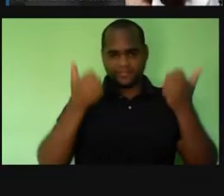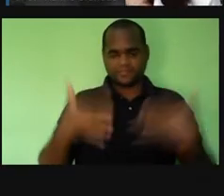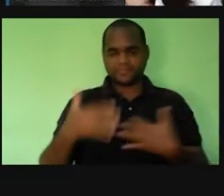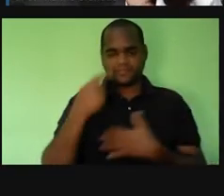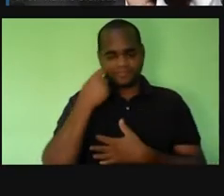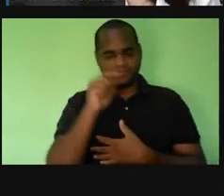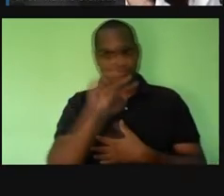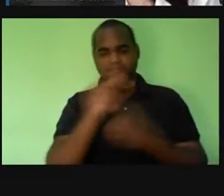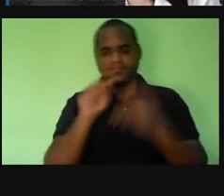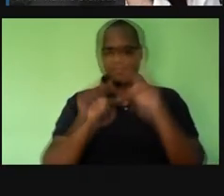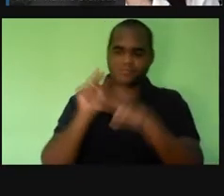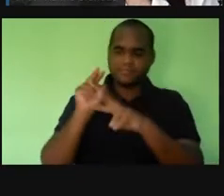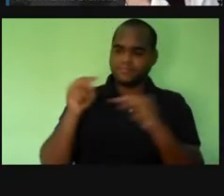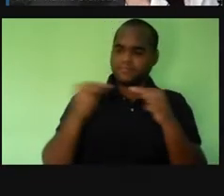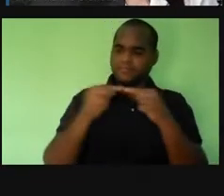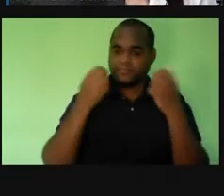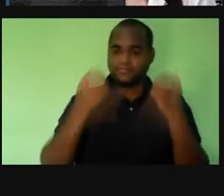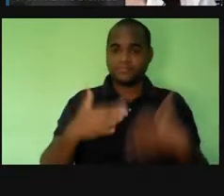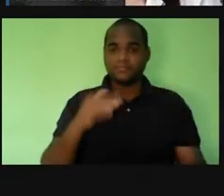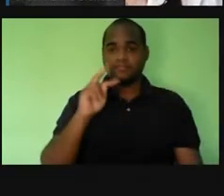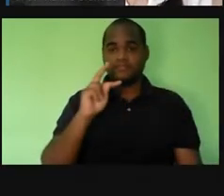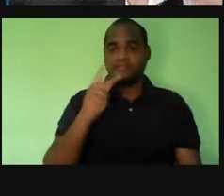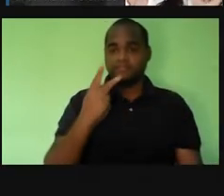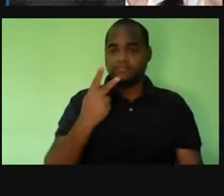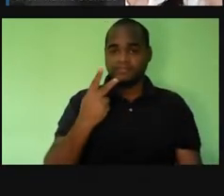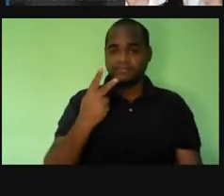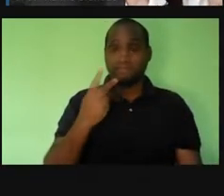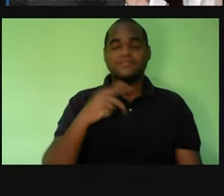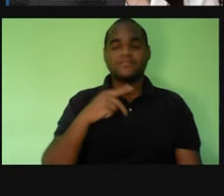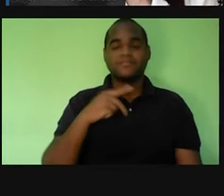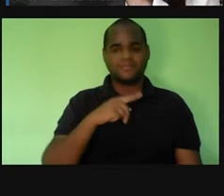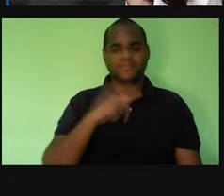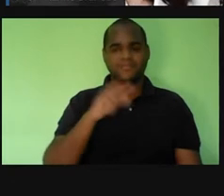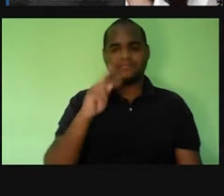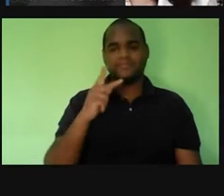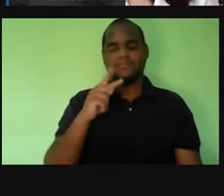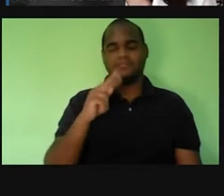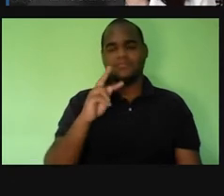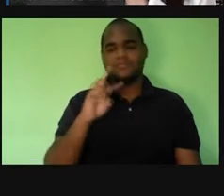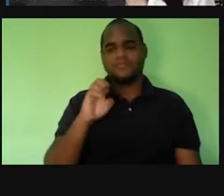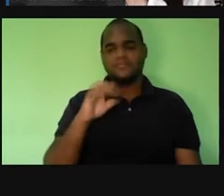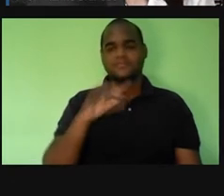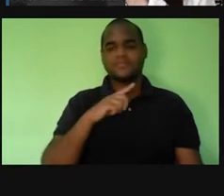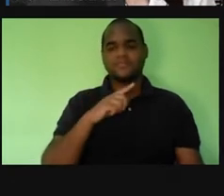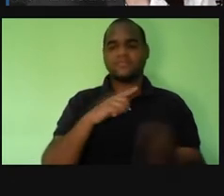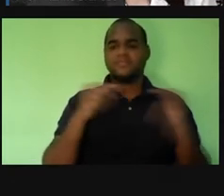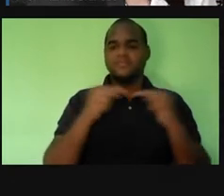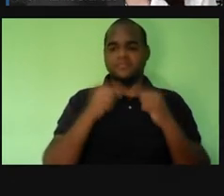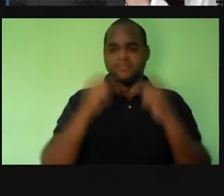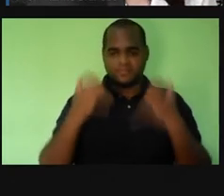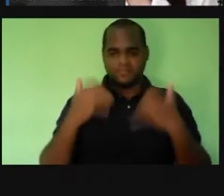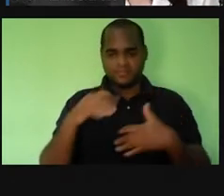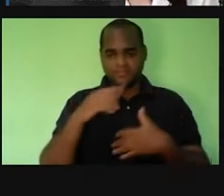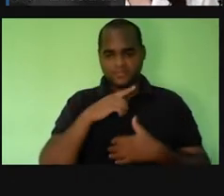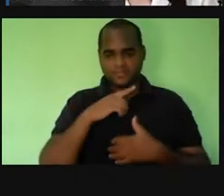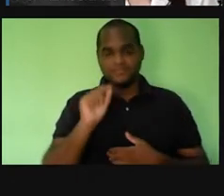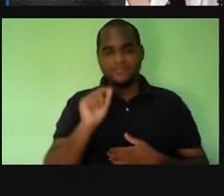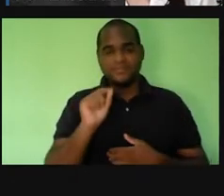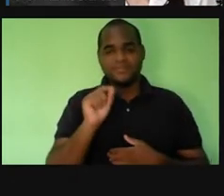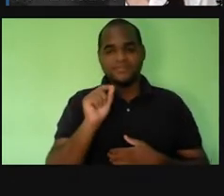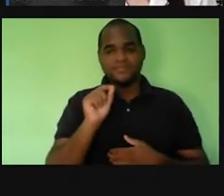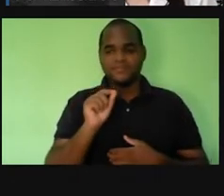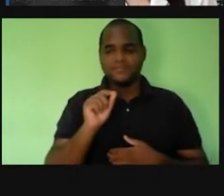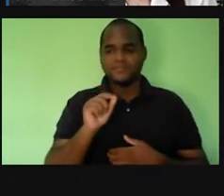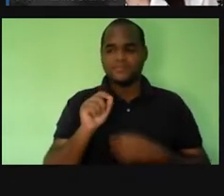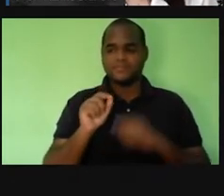pouquinho, né? Simulando aqui um pHmetro, que é o que mede o pH, certo? De um, de